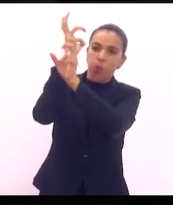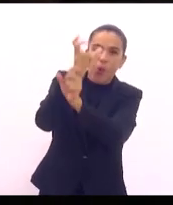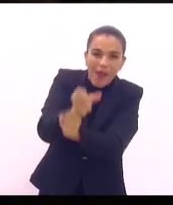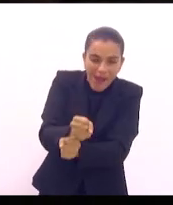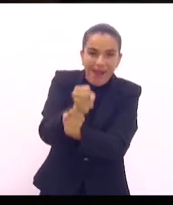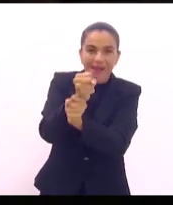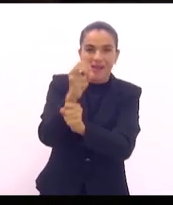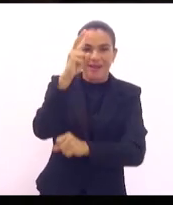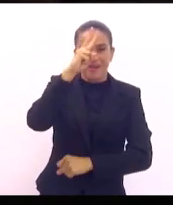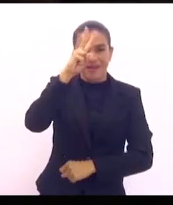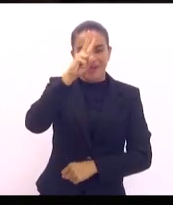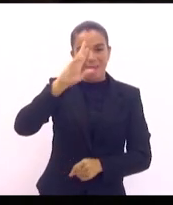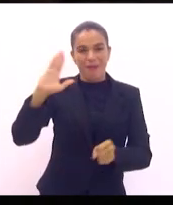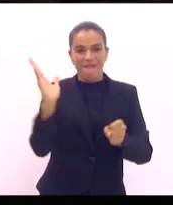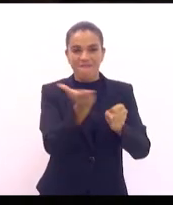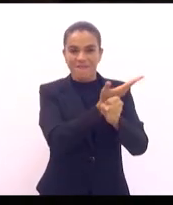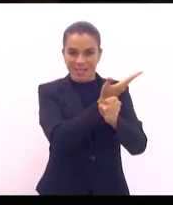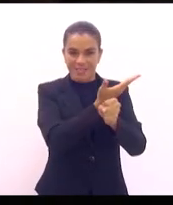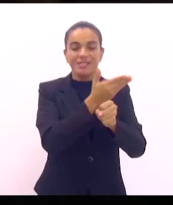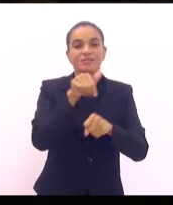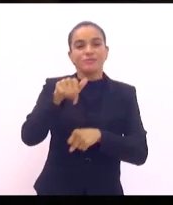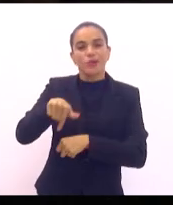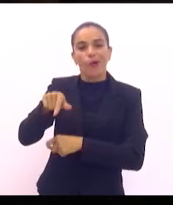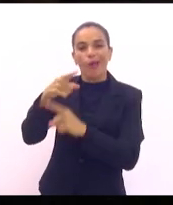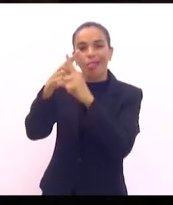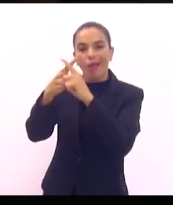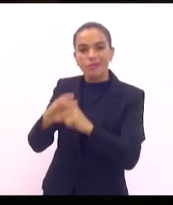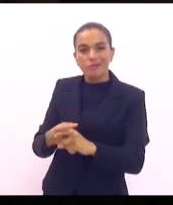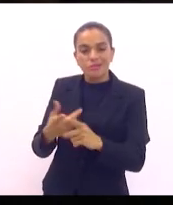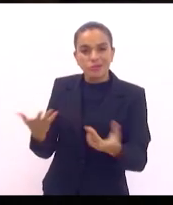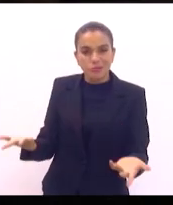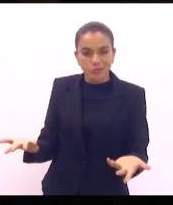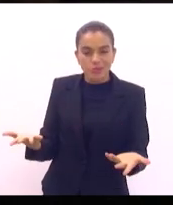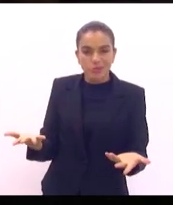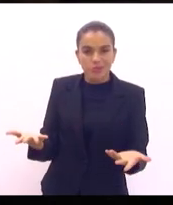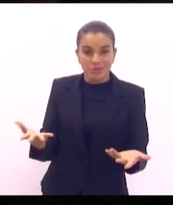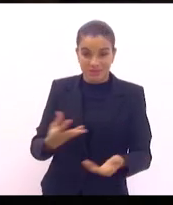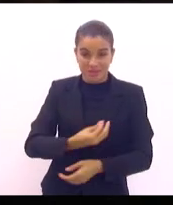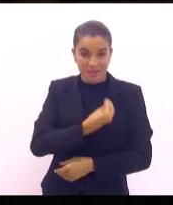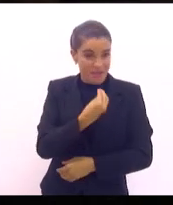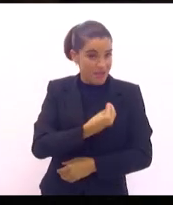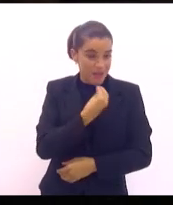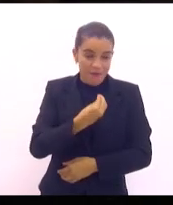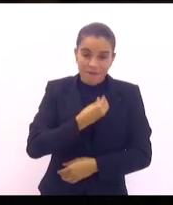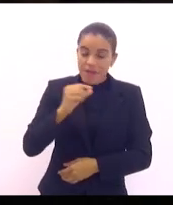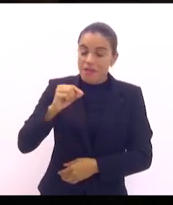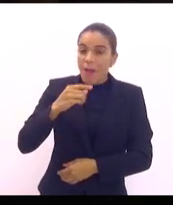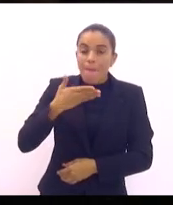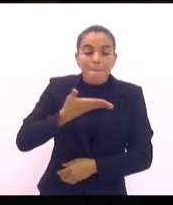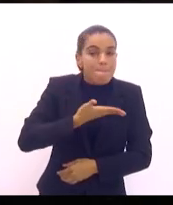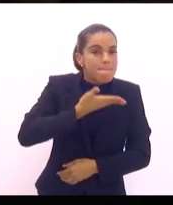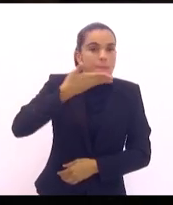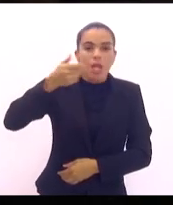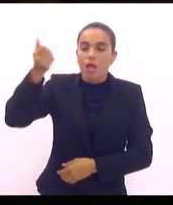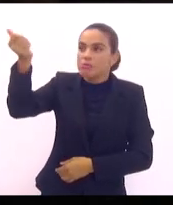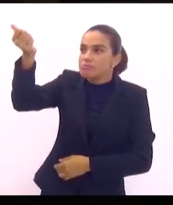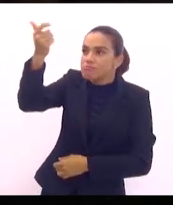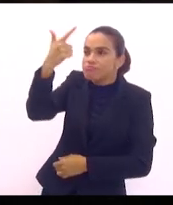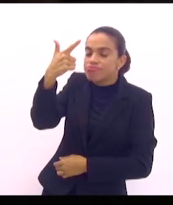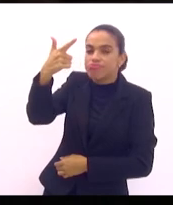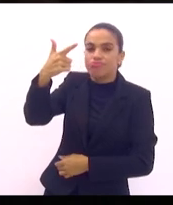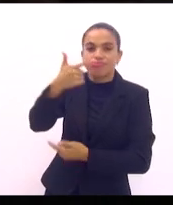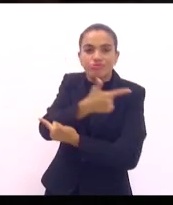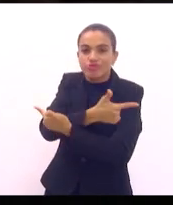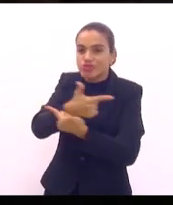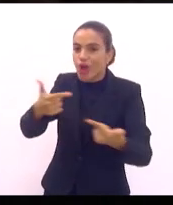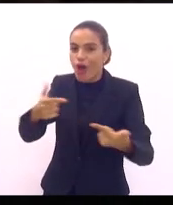E isso não pode ocorrer. A vida é o maior dom que nós temos, não